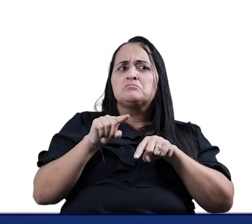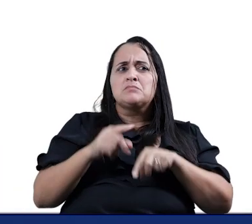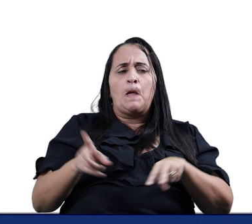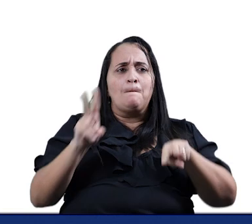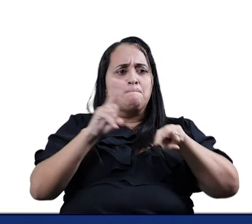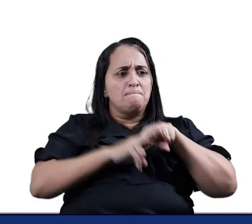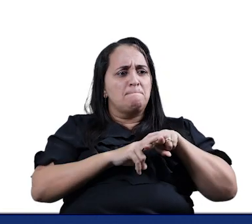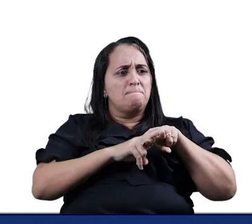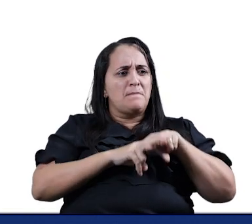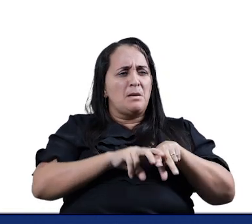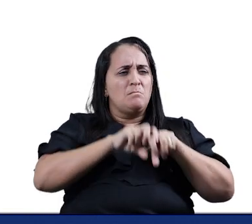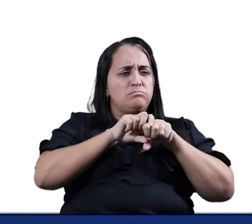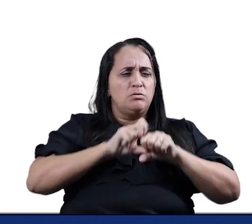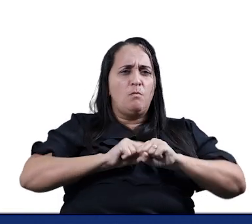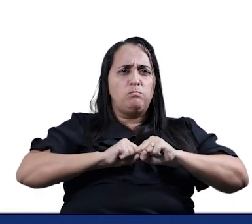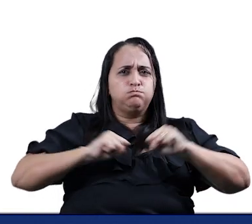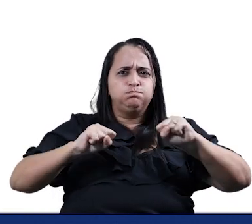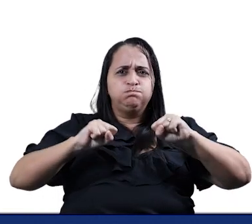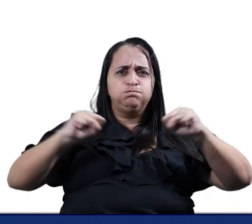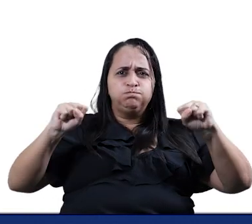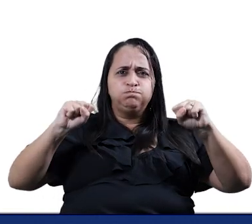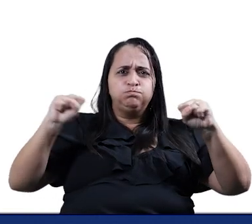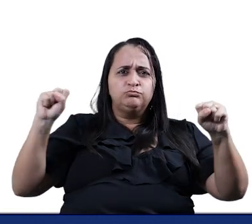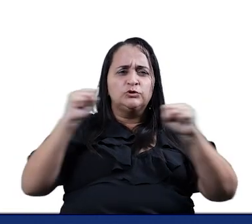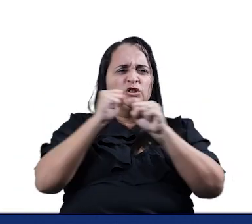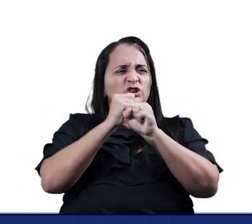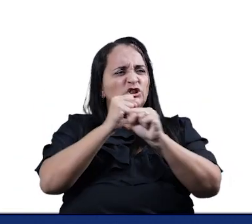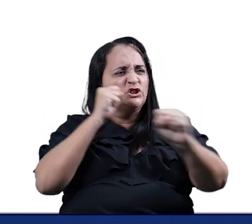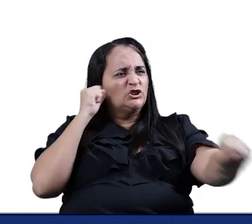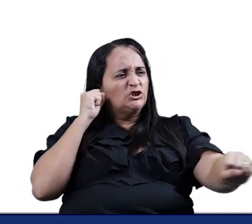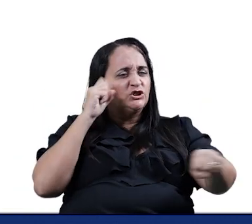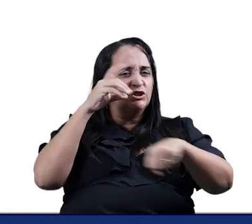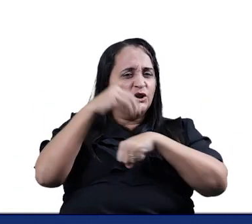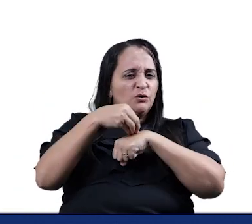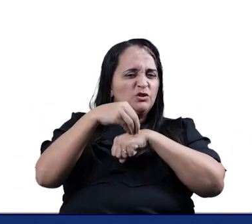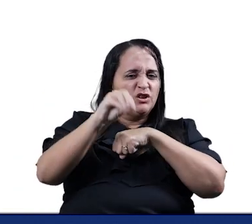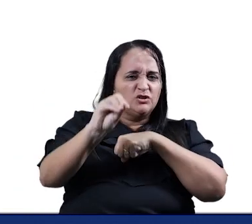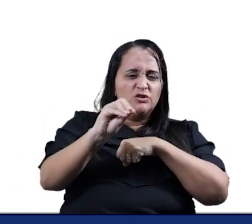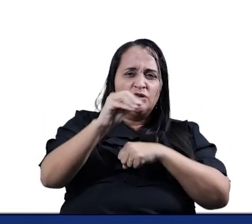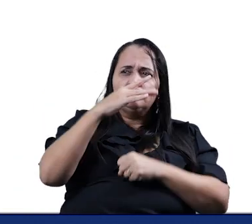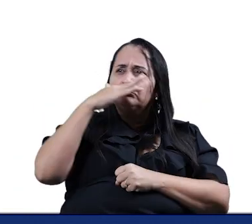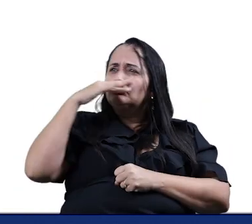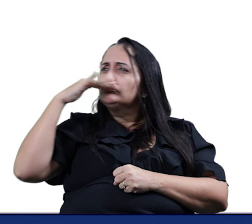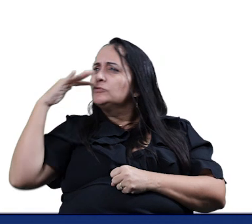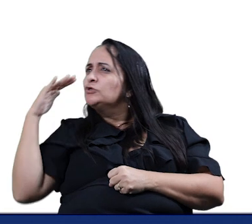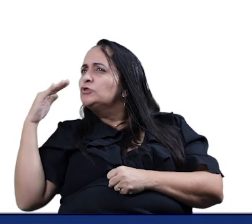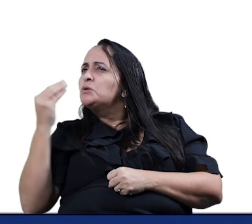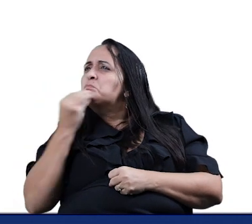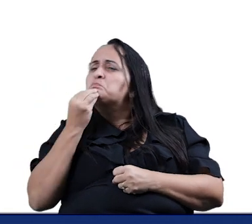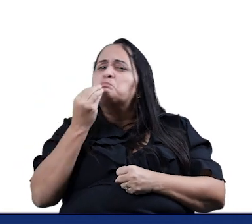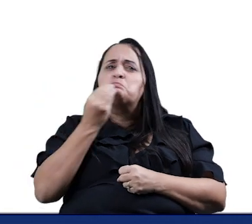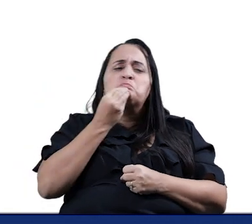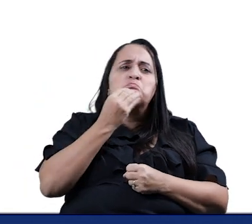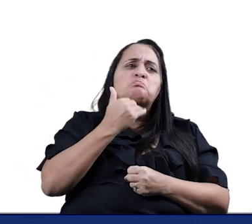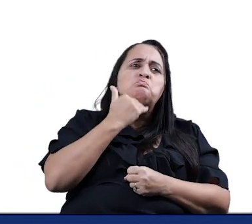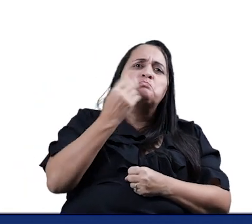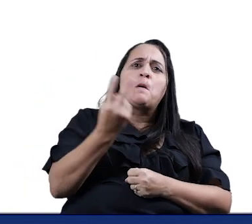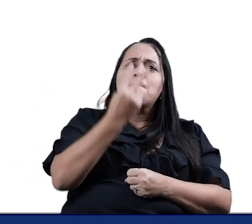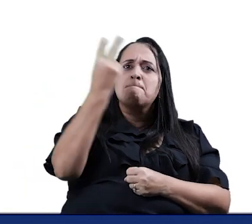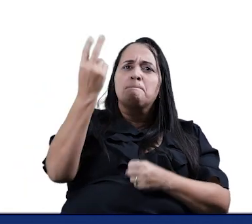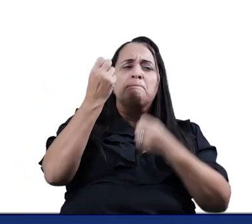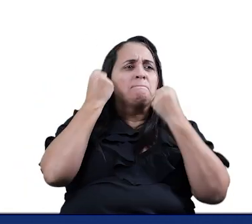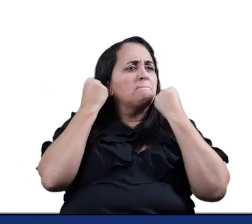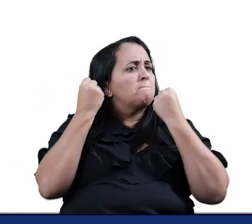seu pé Cresce, engorda e estica Vou te dar mais uma dica Não tem cheiro Nem sabor Não tem peso Nem